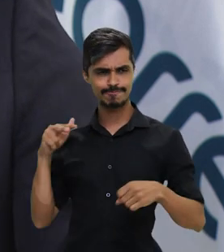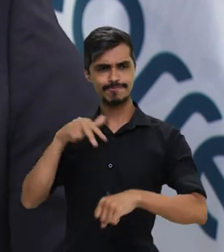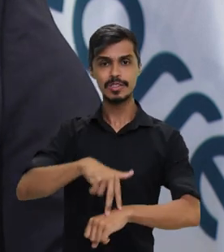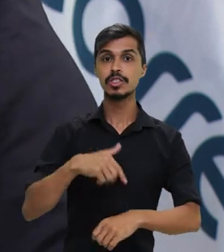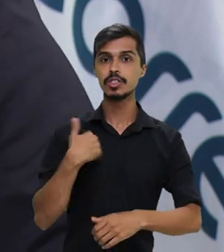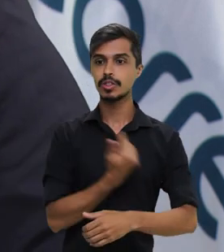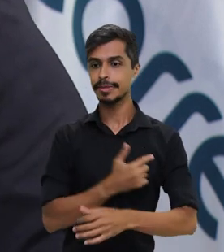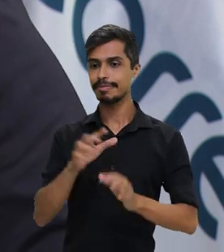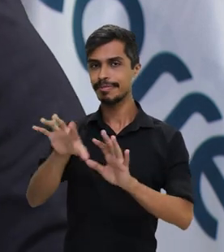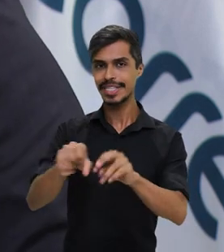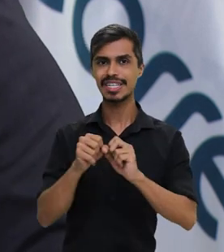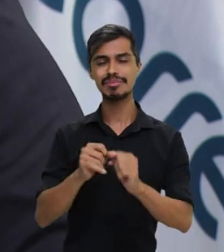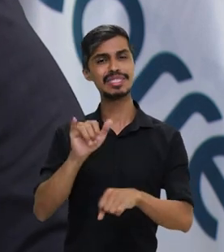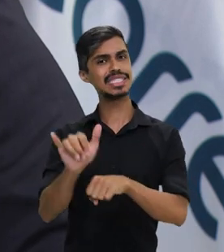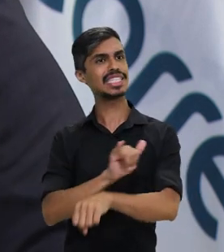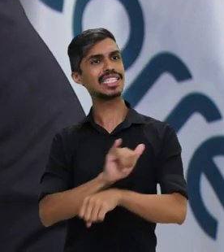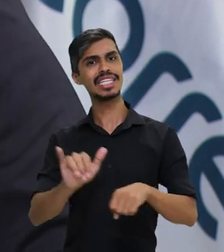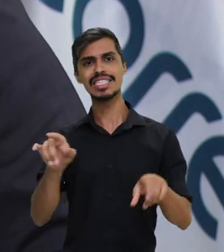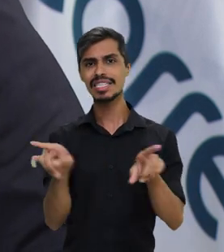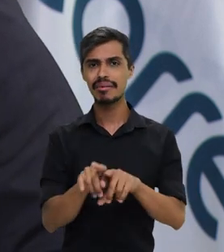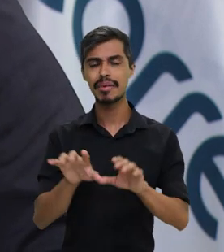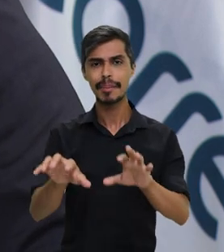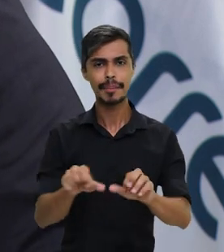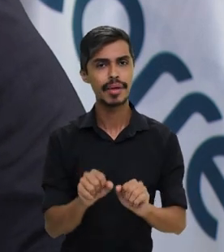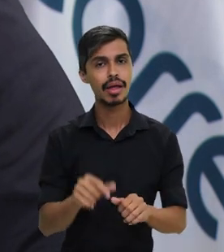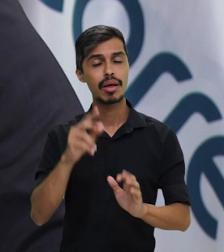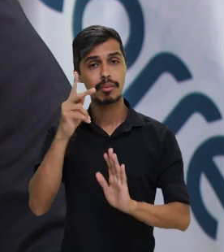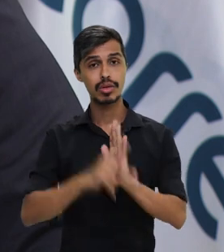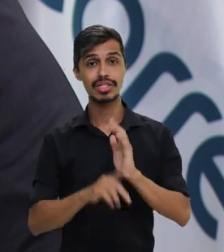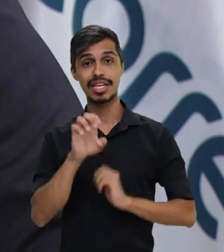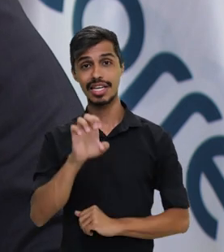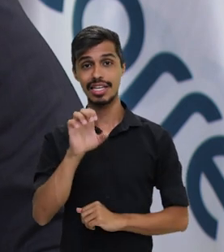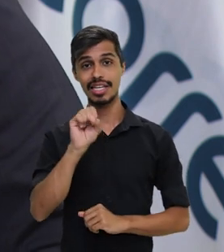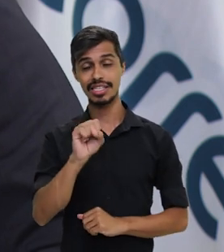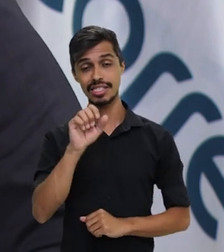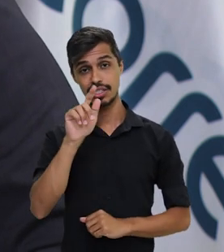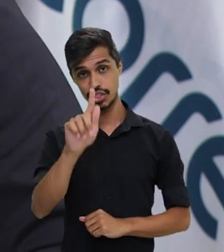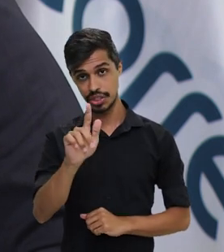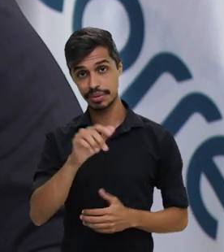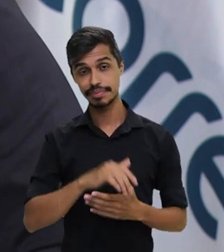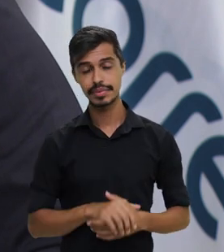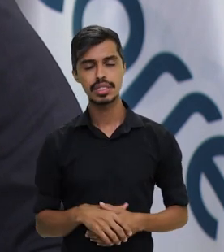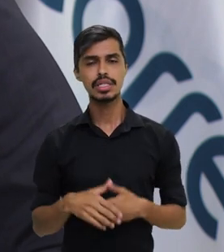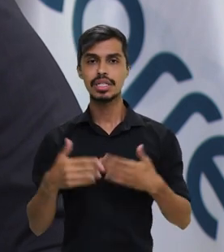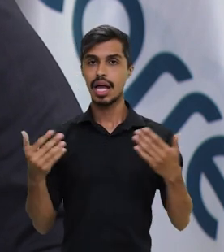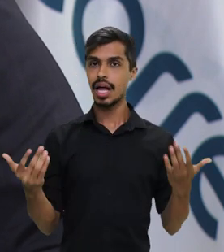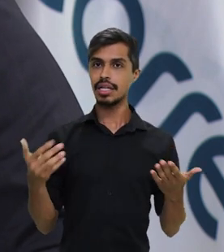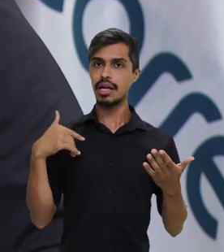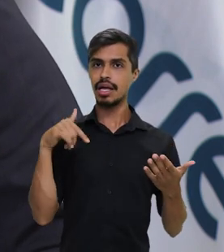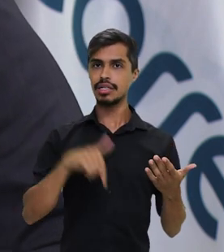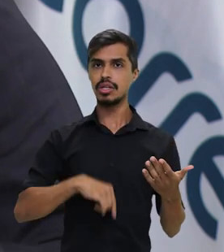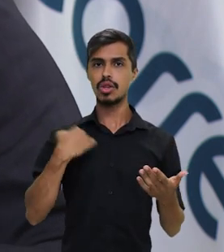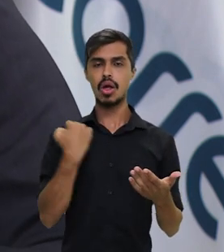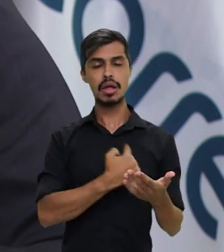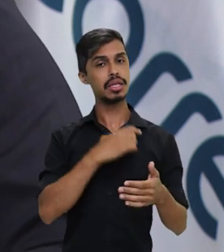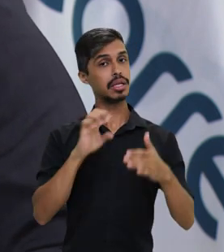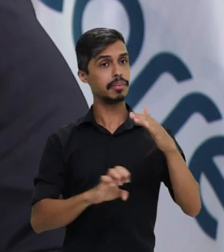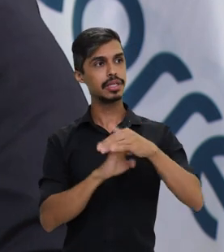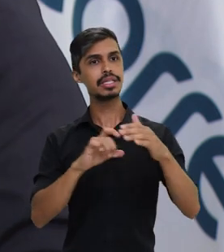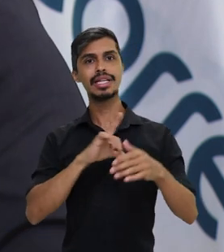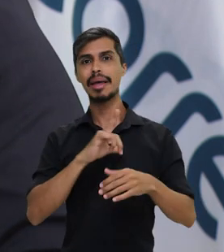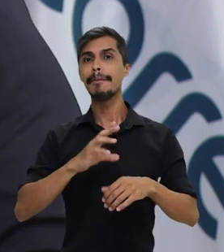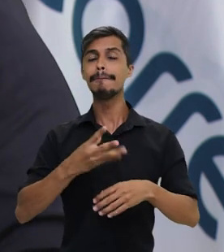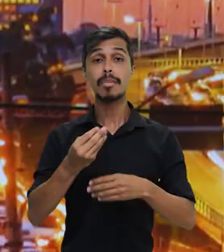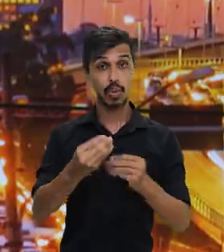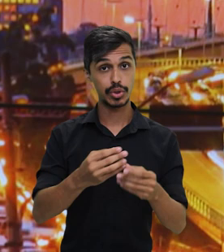gente já colocou isso como um dos projetos estratégicos, que é o projeto de ESG. Então, aqui nós somos uma empresa que